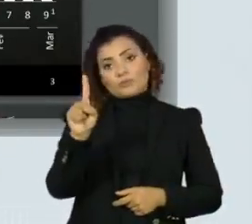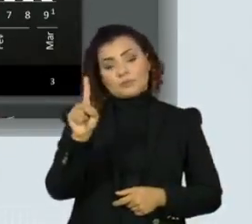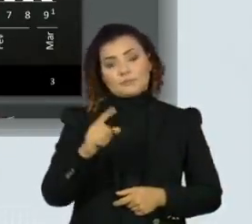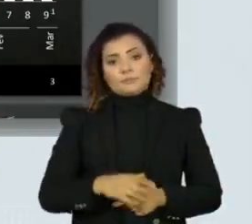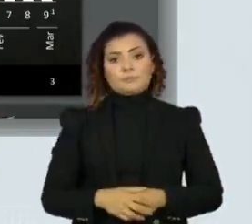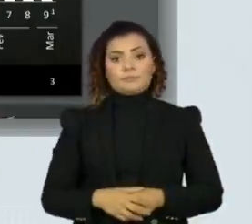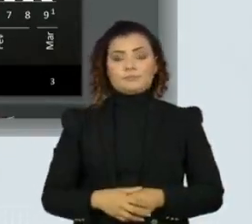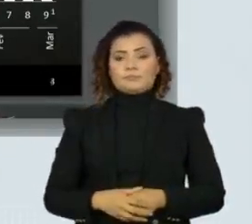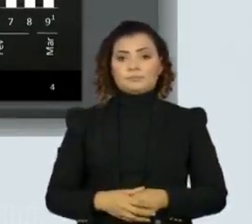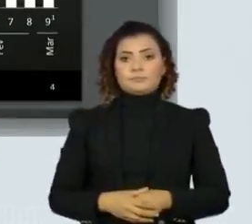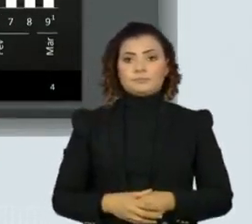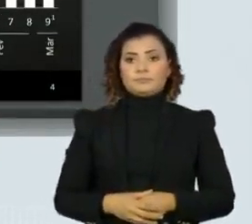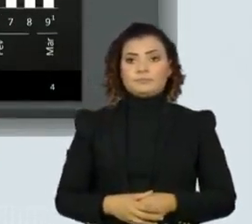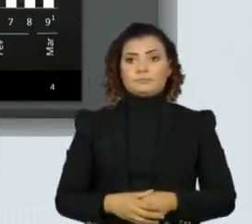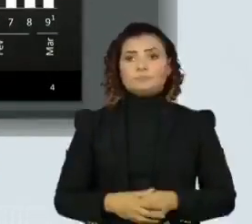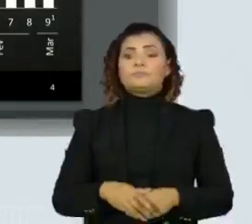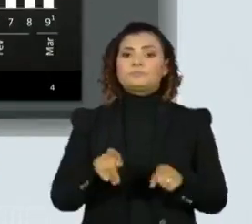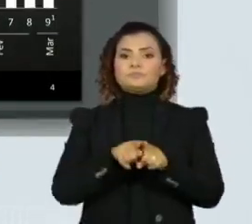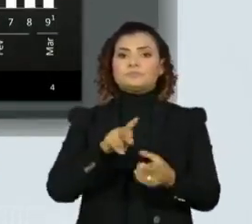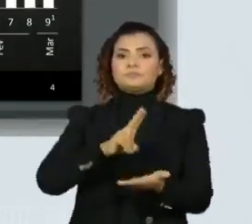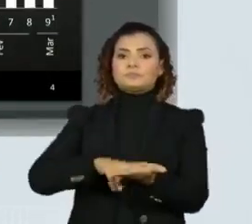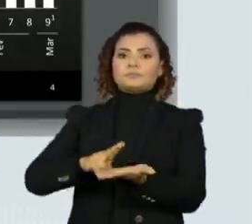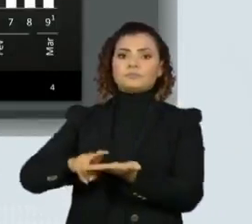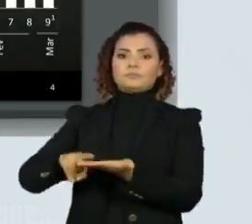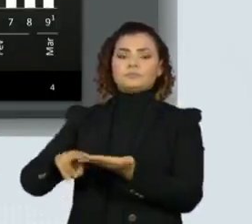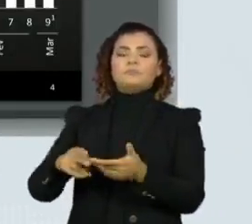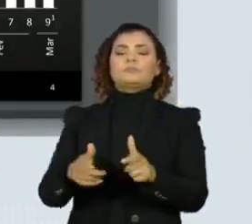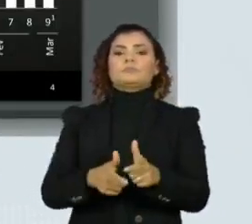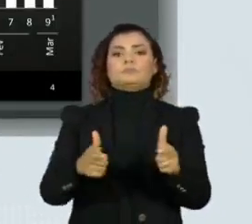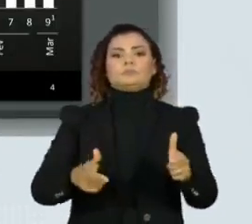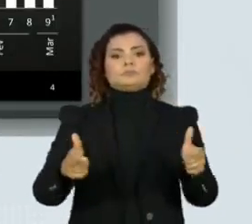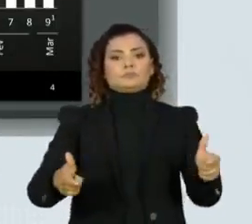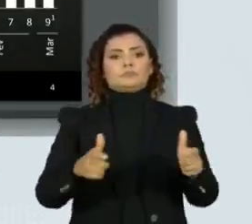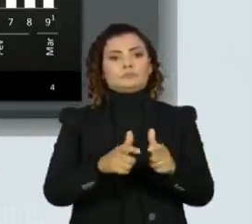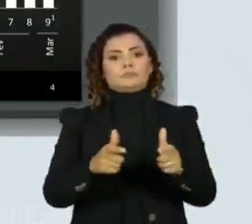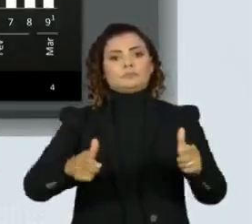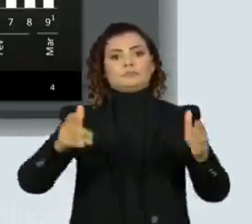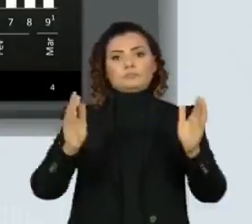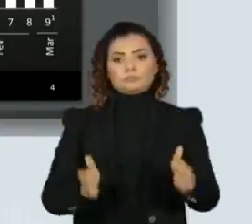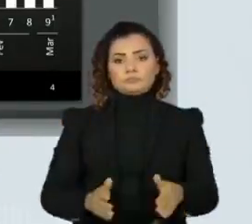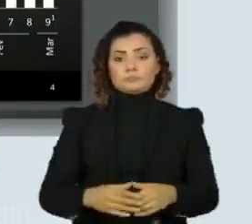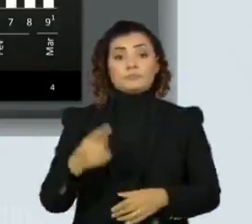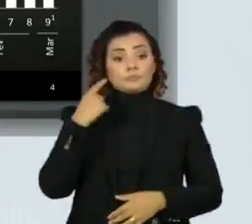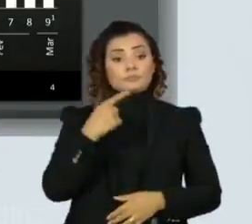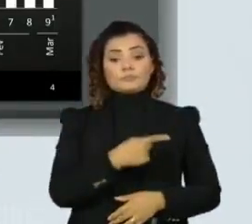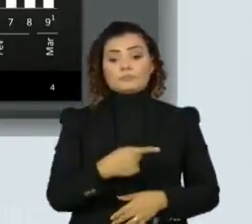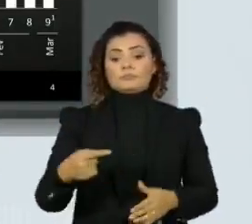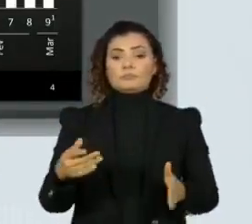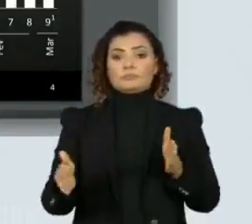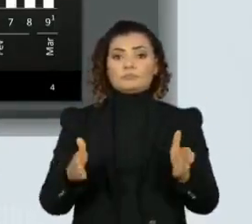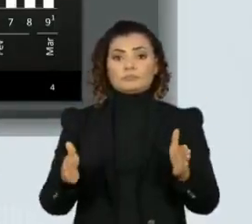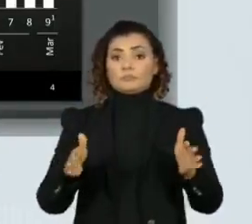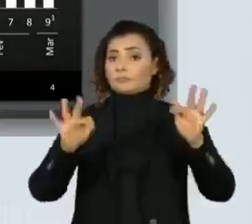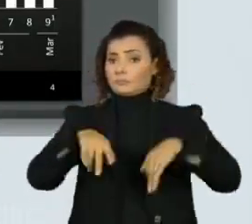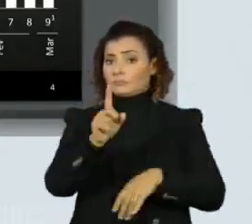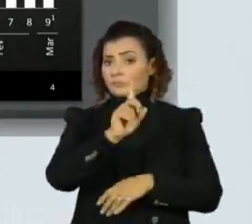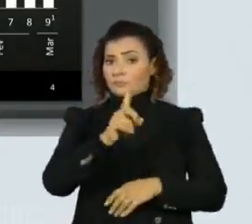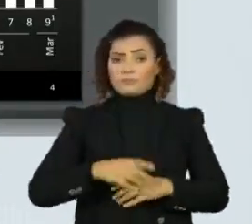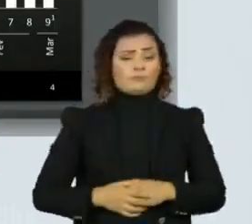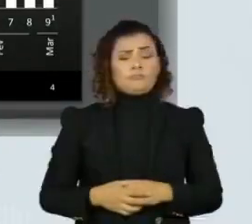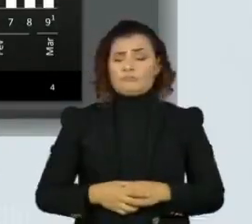Próximo. E as novas internações crescendo. Tivemos essa semana que ainda não acabou.